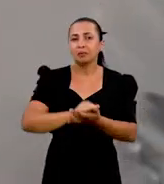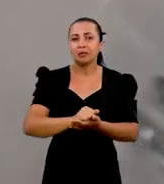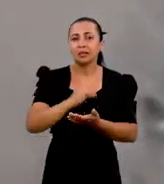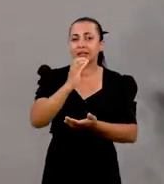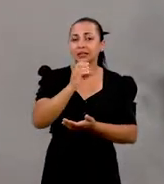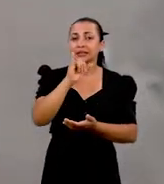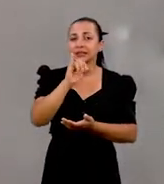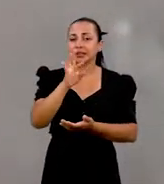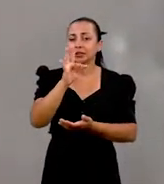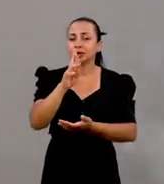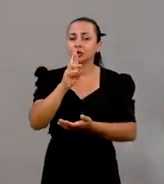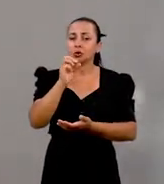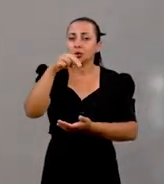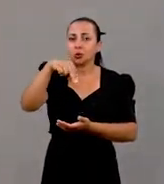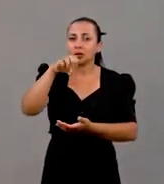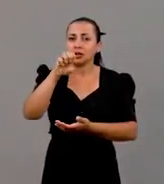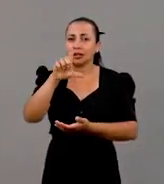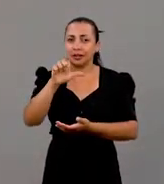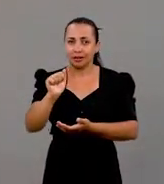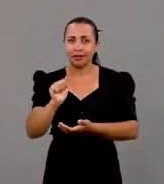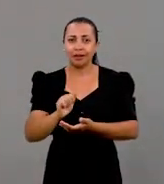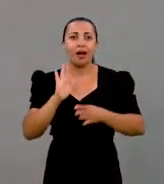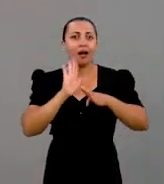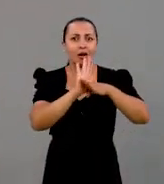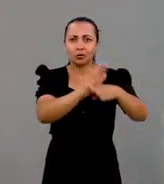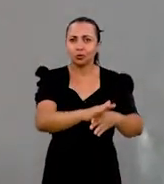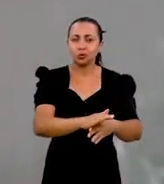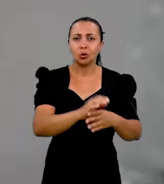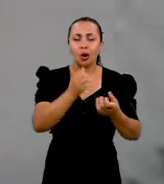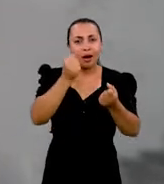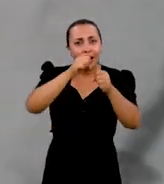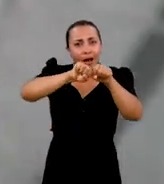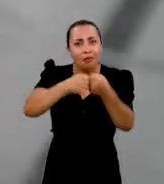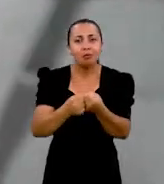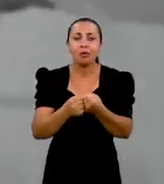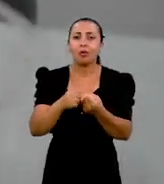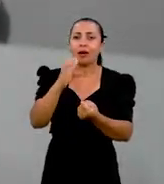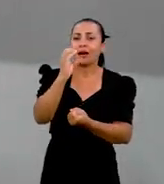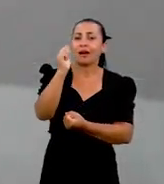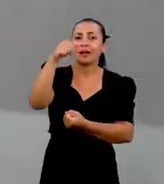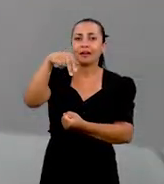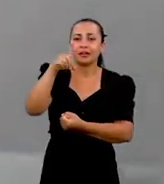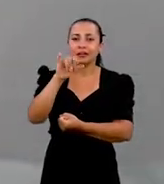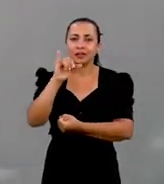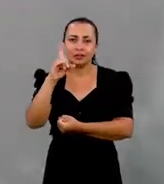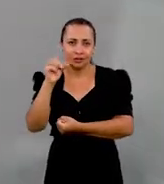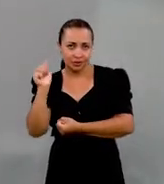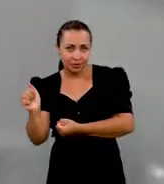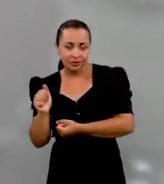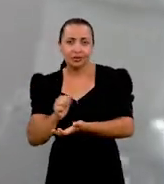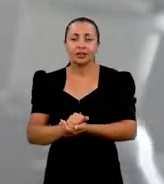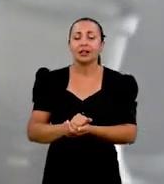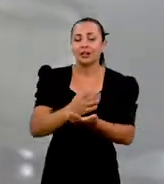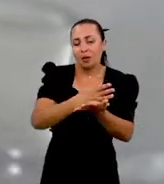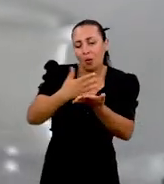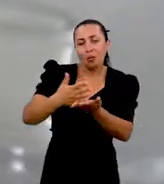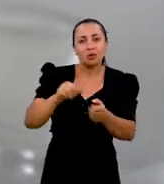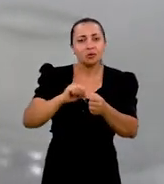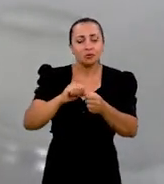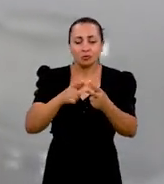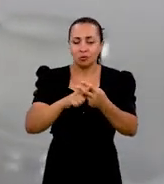para a citronela. A citronela combateu a candida, e a partir daí a gente começa a fazer